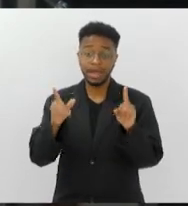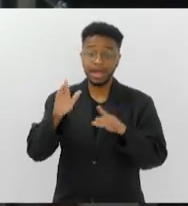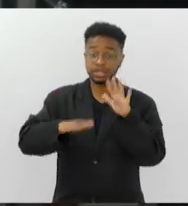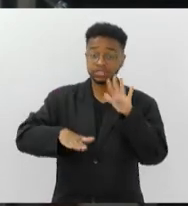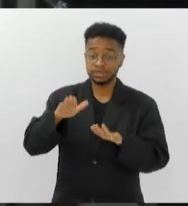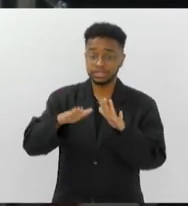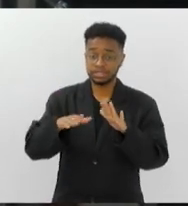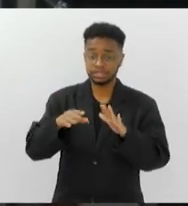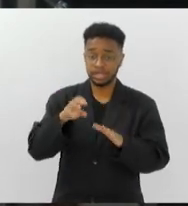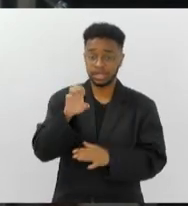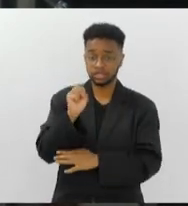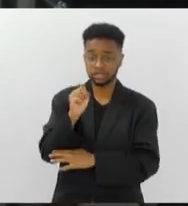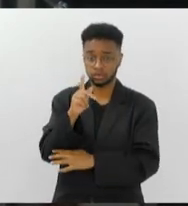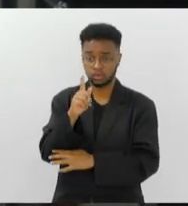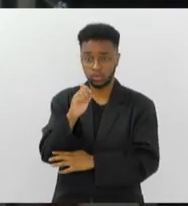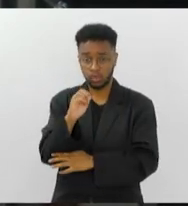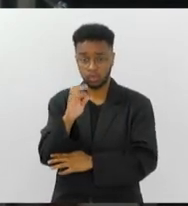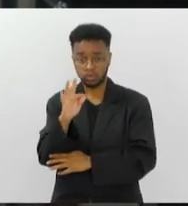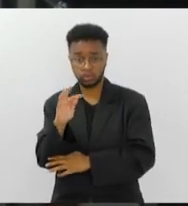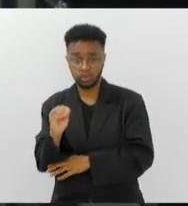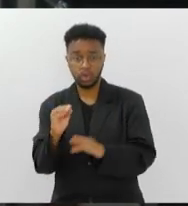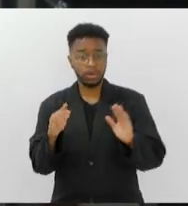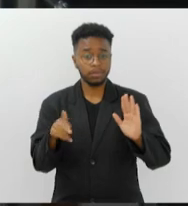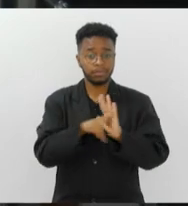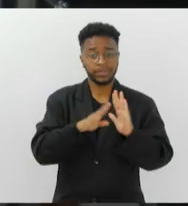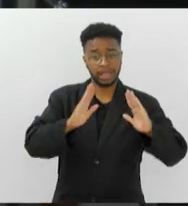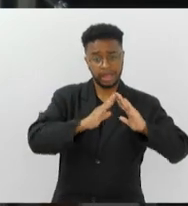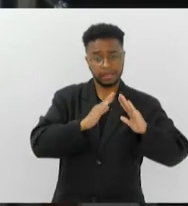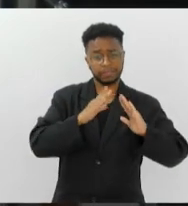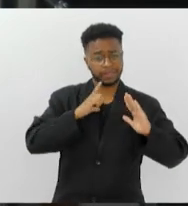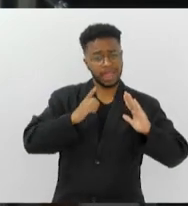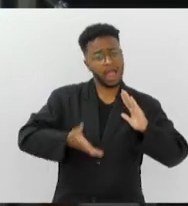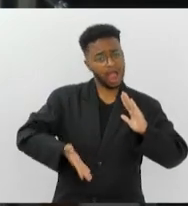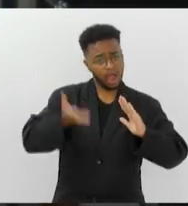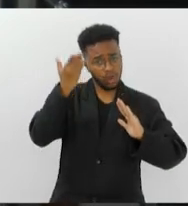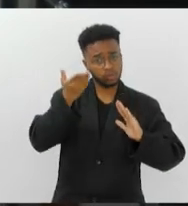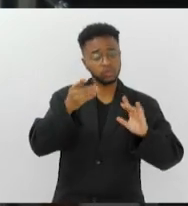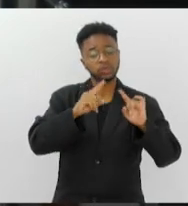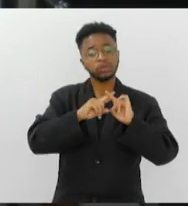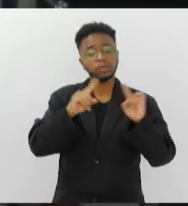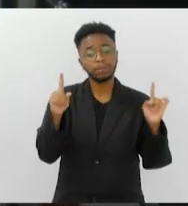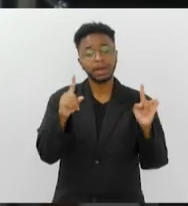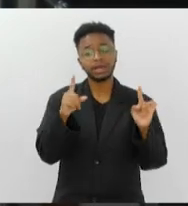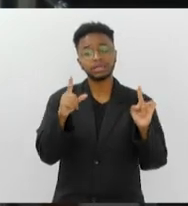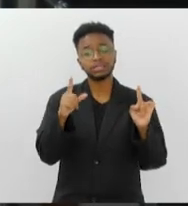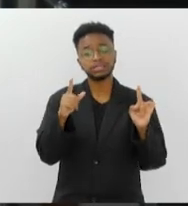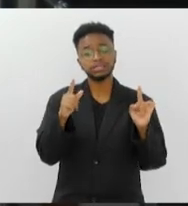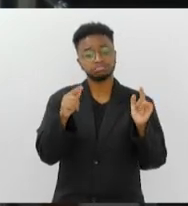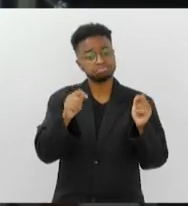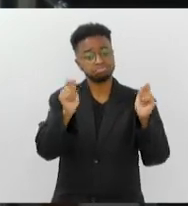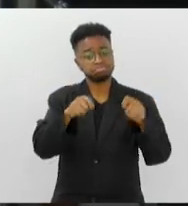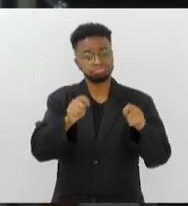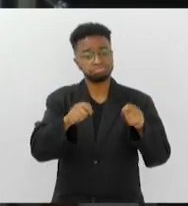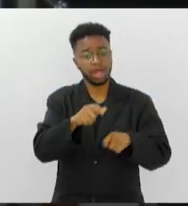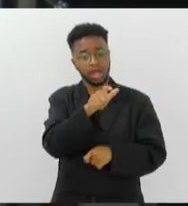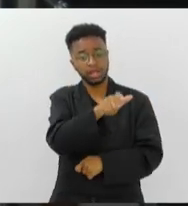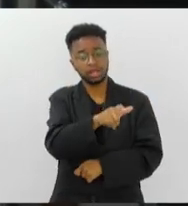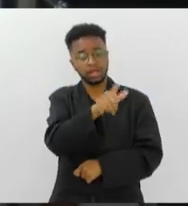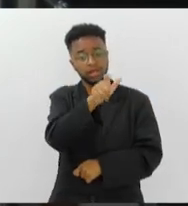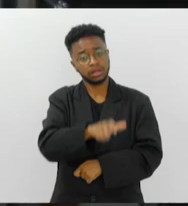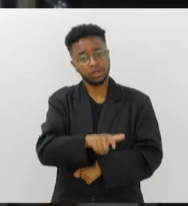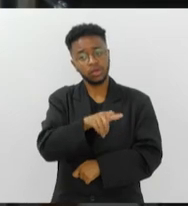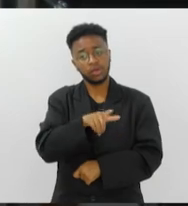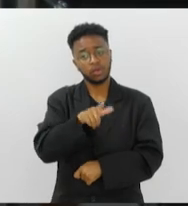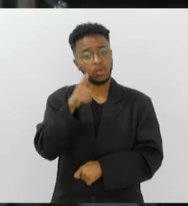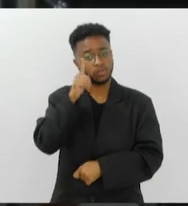esgoto doméstico está super alto naquela região, mas ele propicia uma condição de ambiente para o cavalo marinho, que ele vai ter